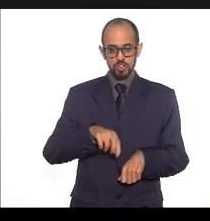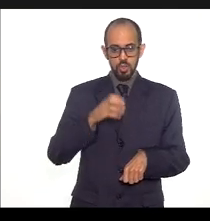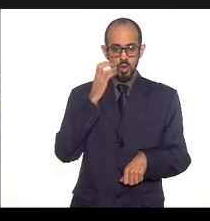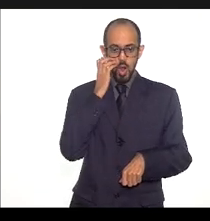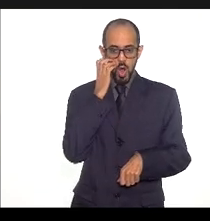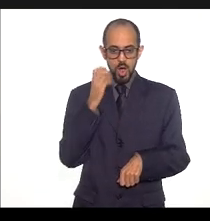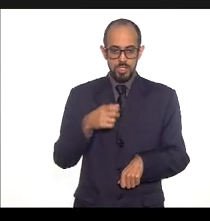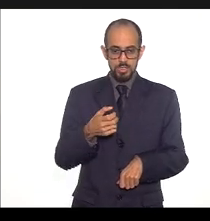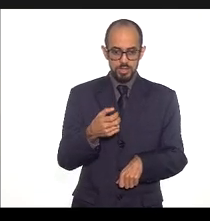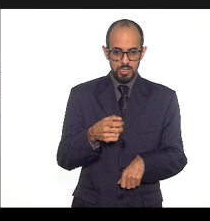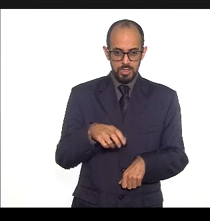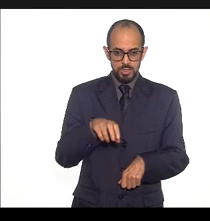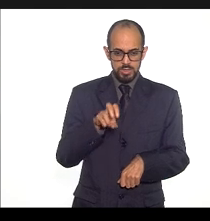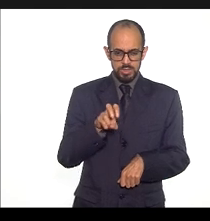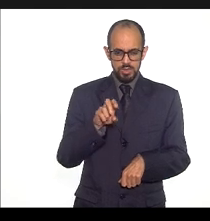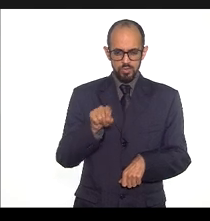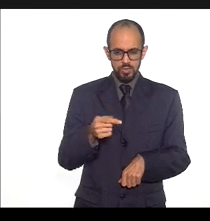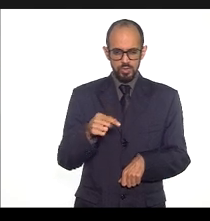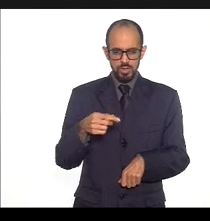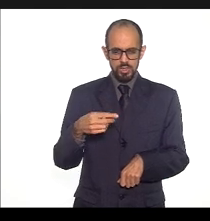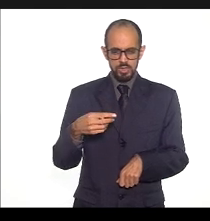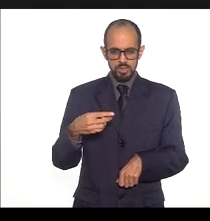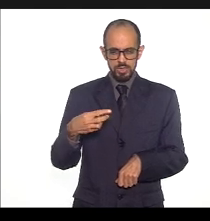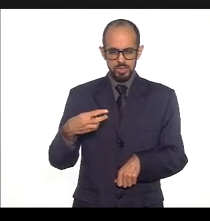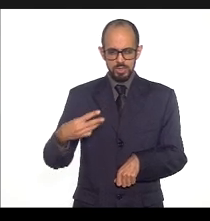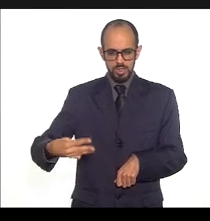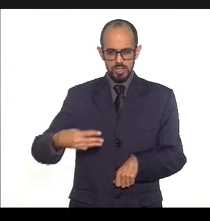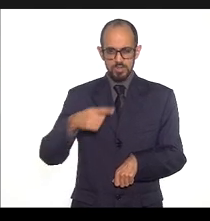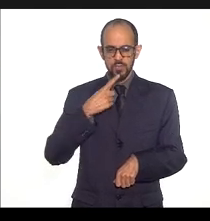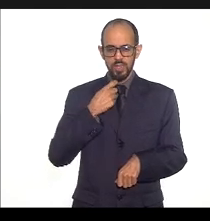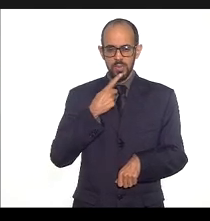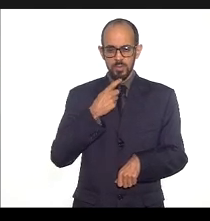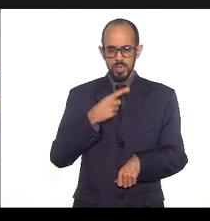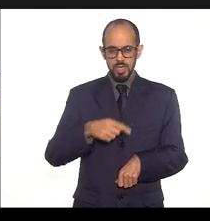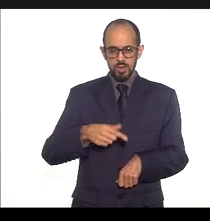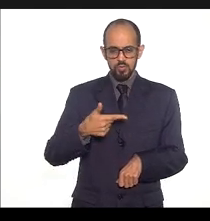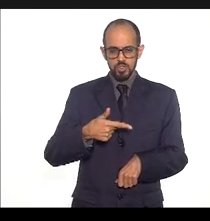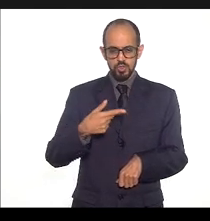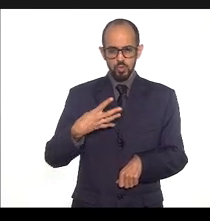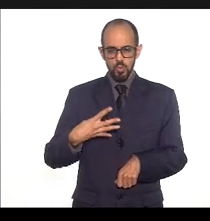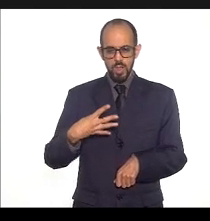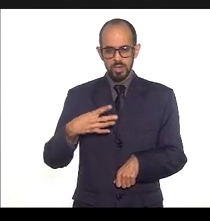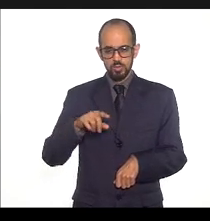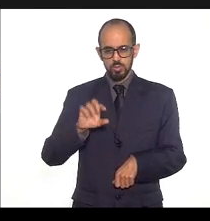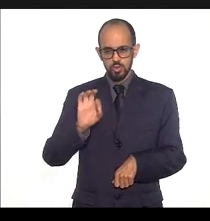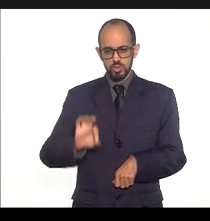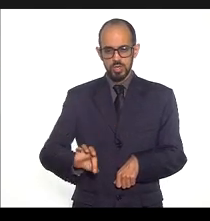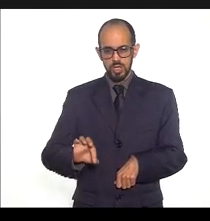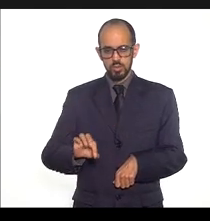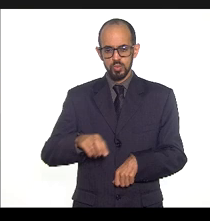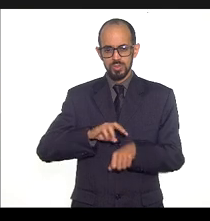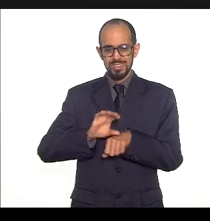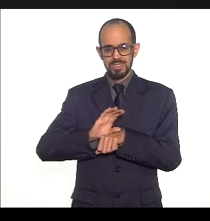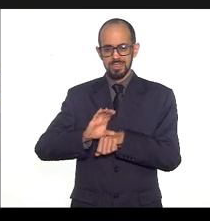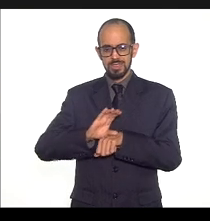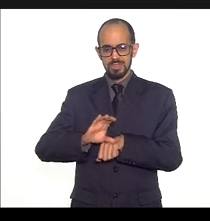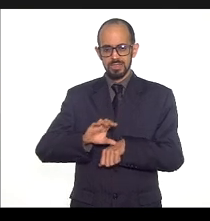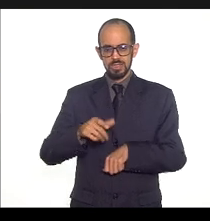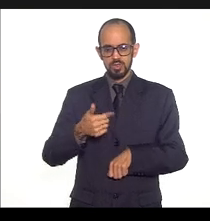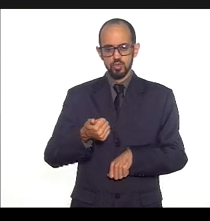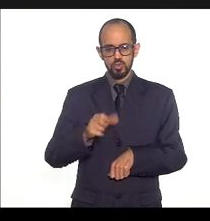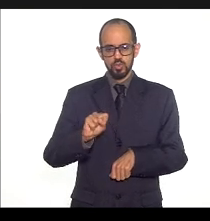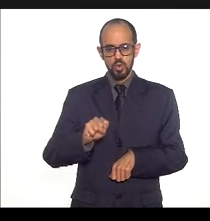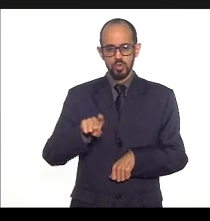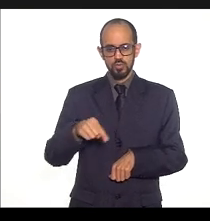das 26 metas 24,8% e das 19 metas sem apuração 18,1% em